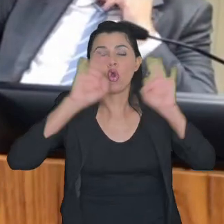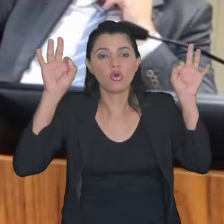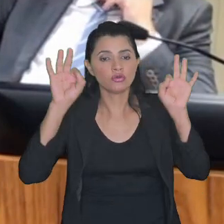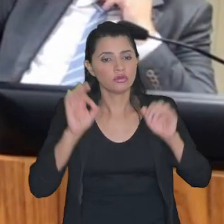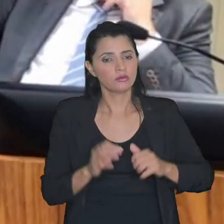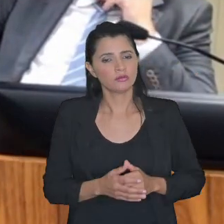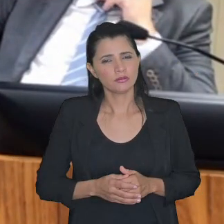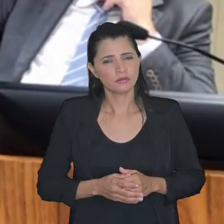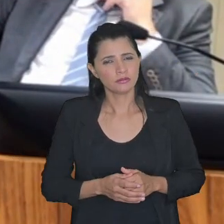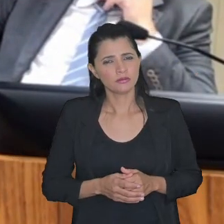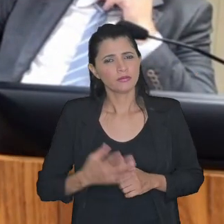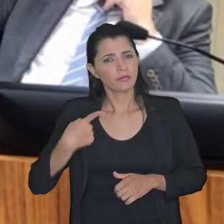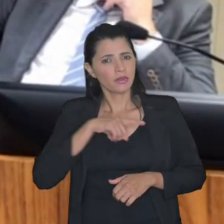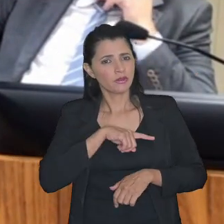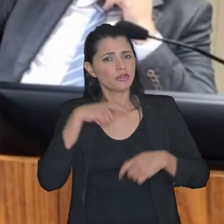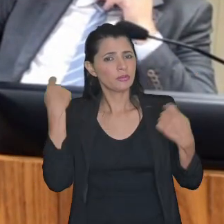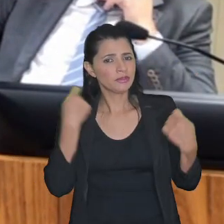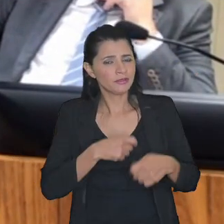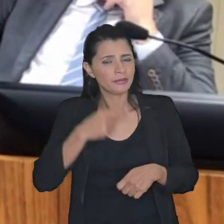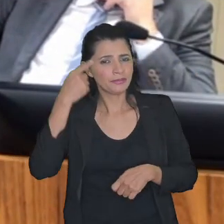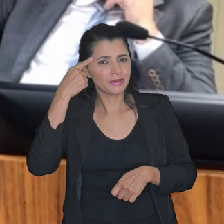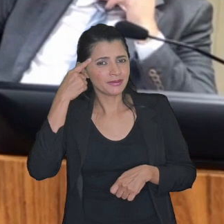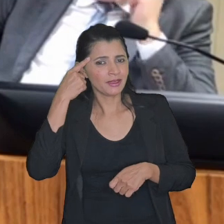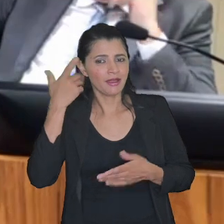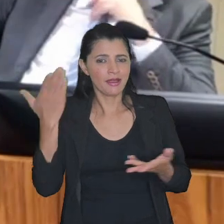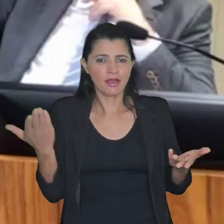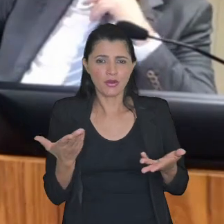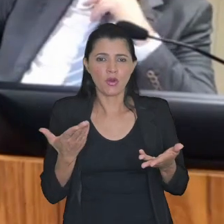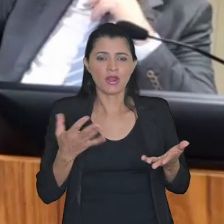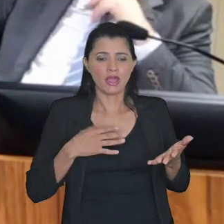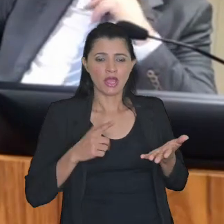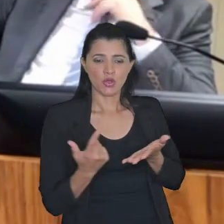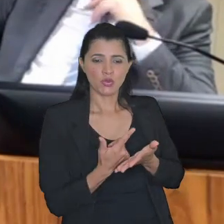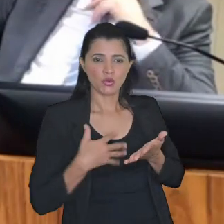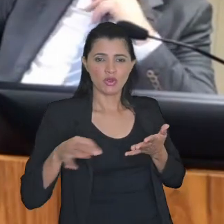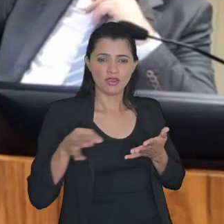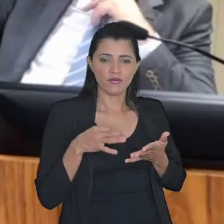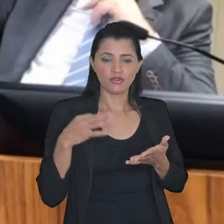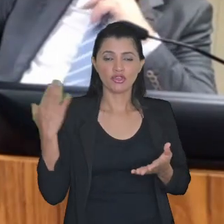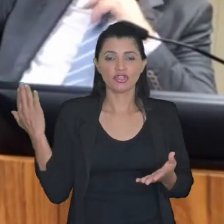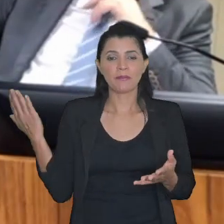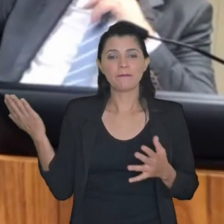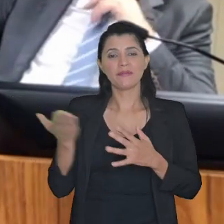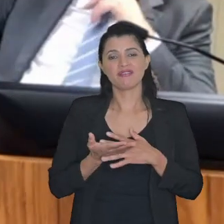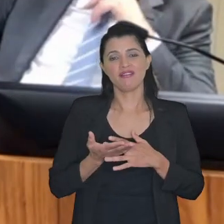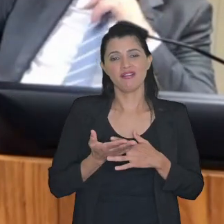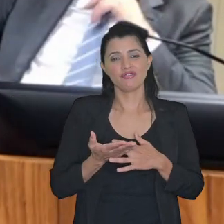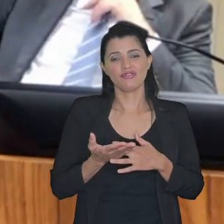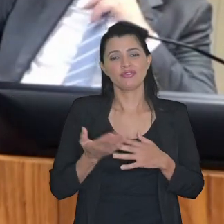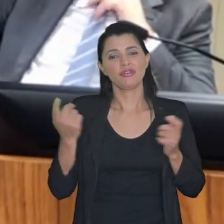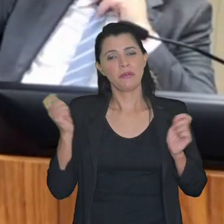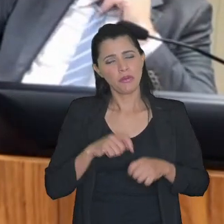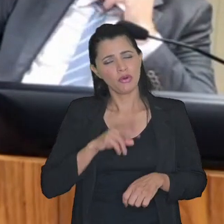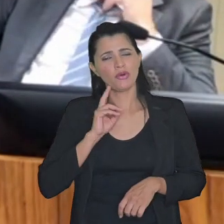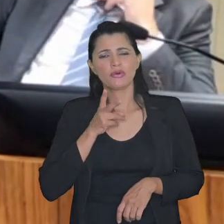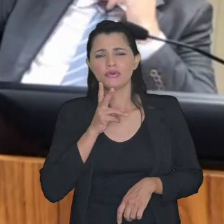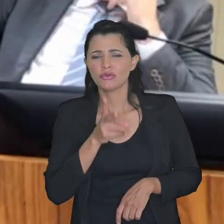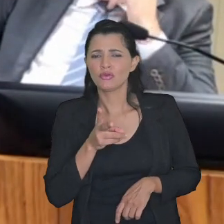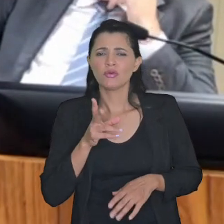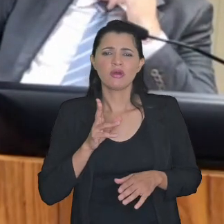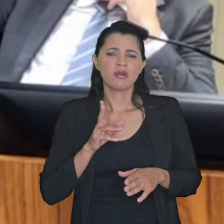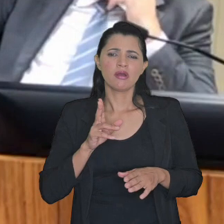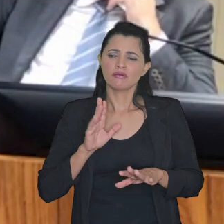mas por que a gente tem que parar nessa página do livro a gente está na metade a gente pode caminhar